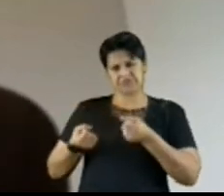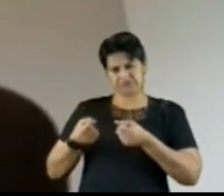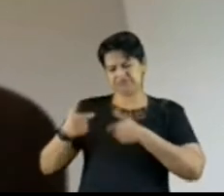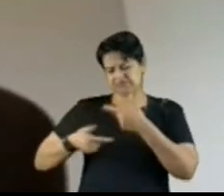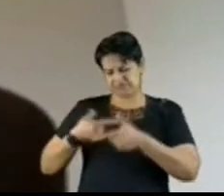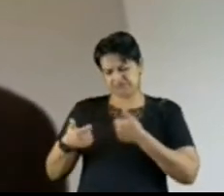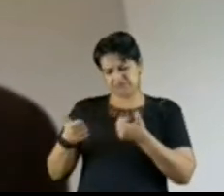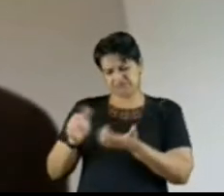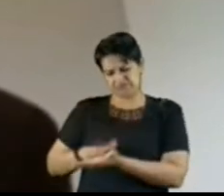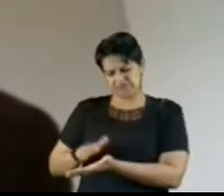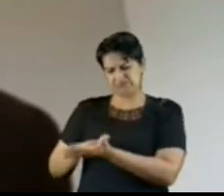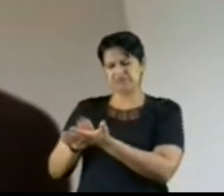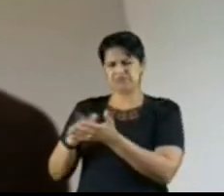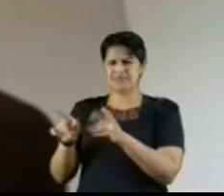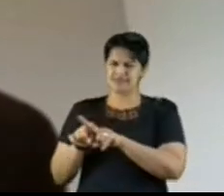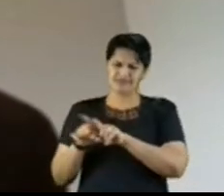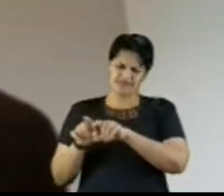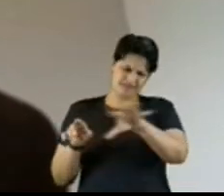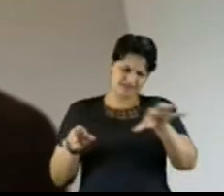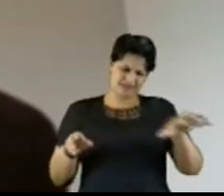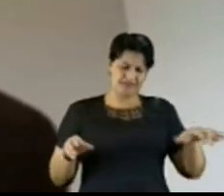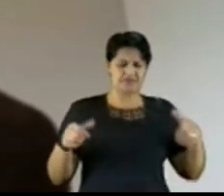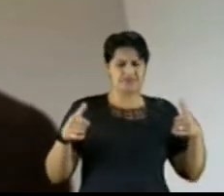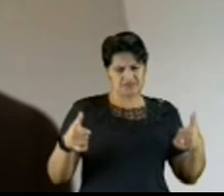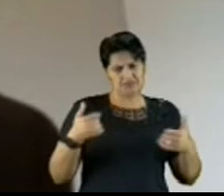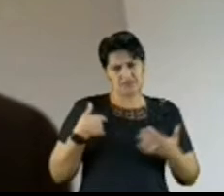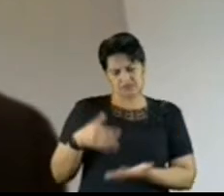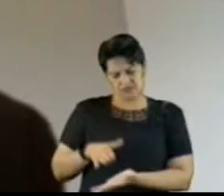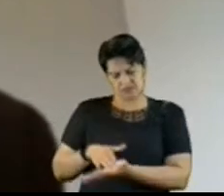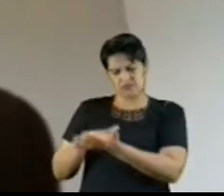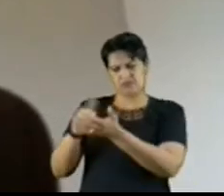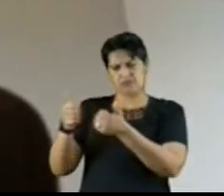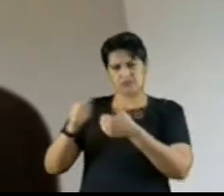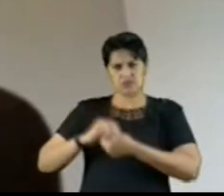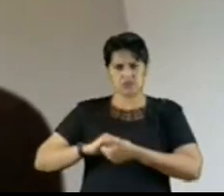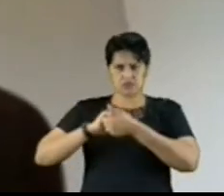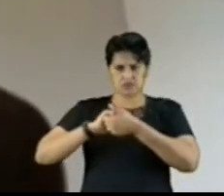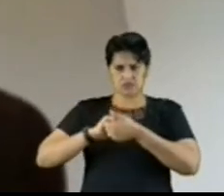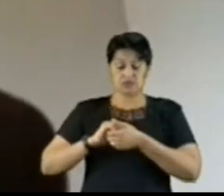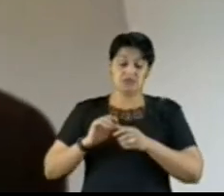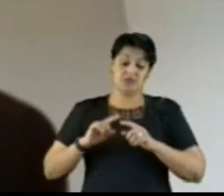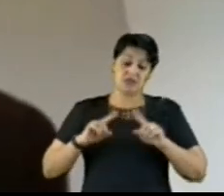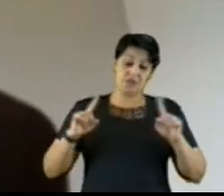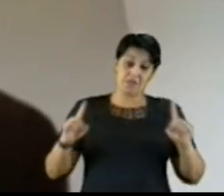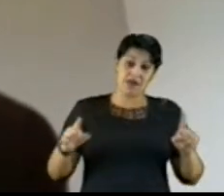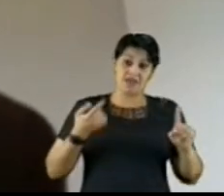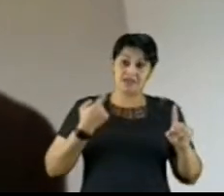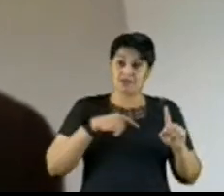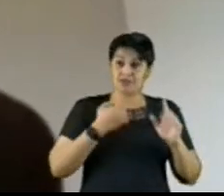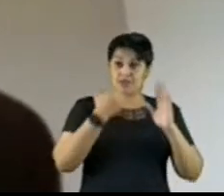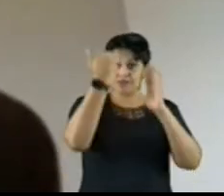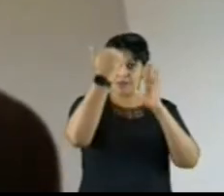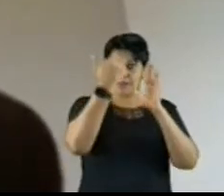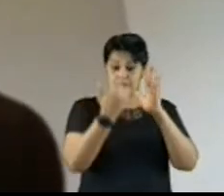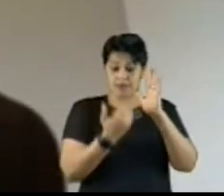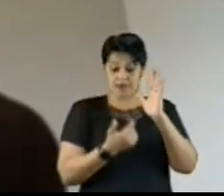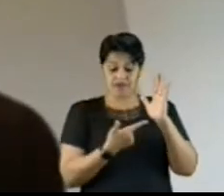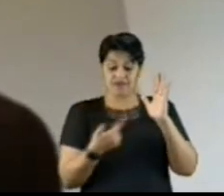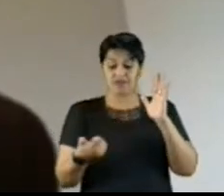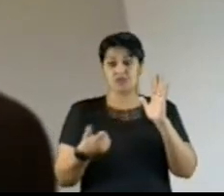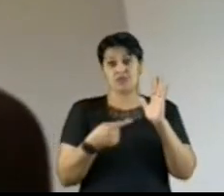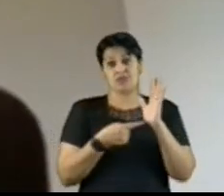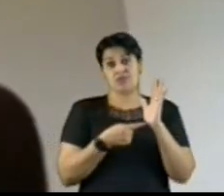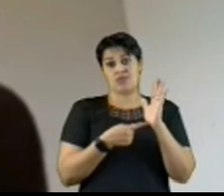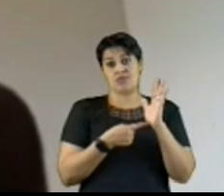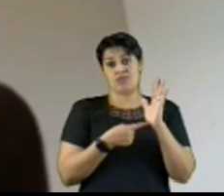que enviaram esforços na mesma direção e que antecederam a esse atual período governamental, essa posição de